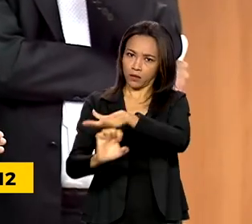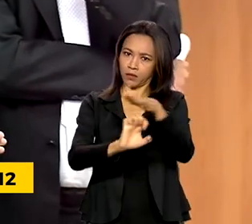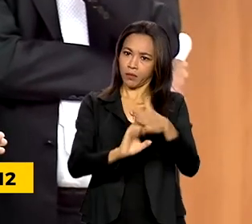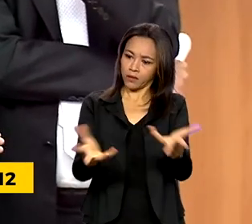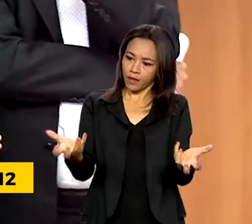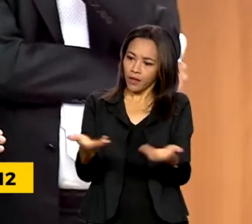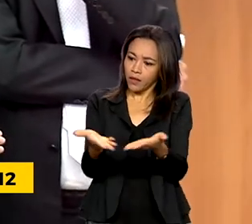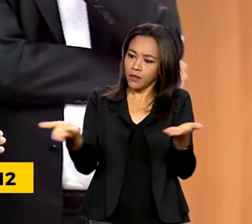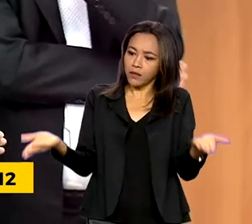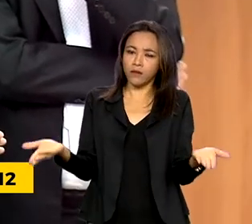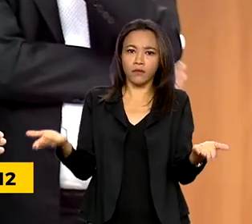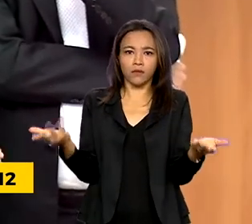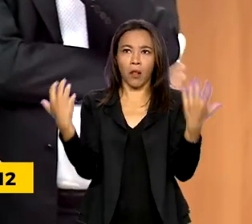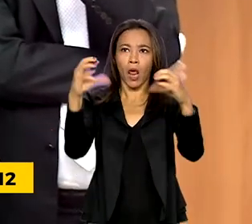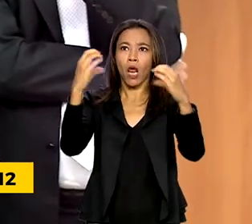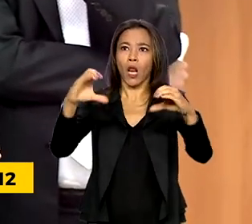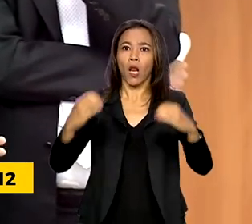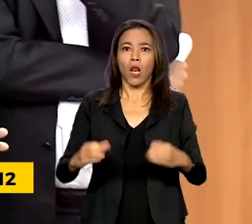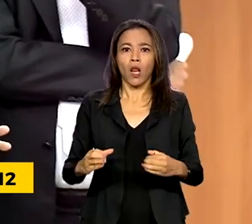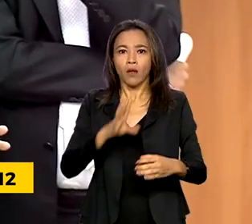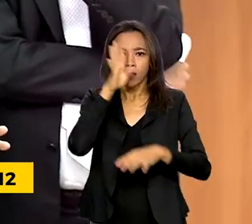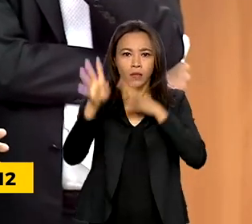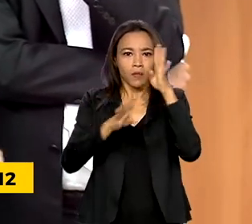faroeste digital e esse faroeste cibernético mata.